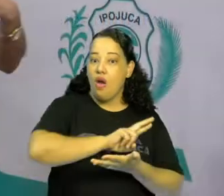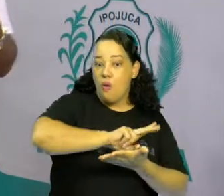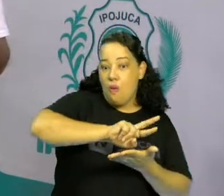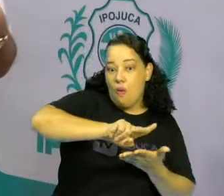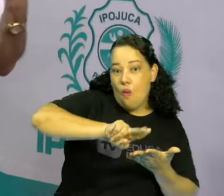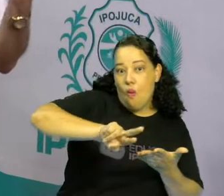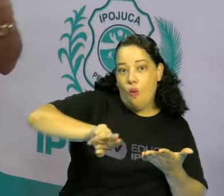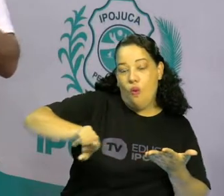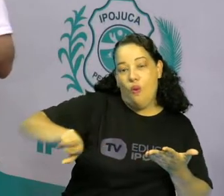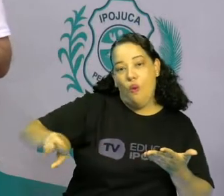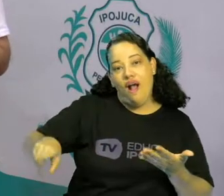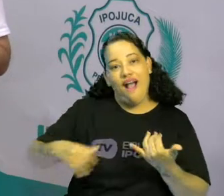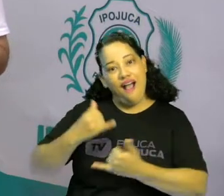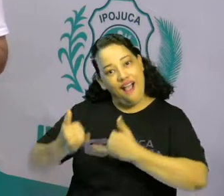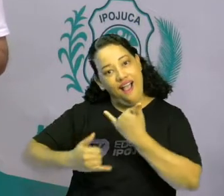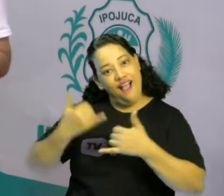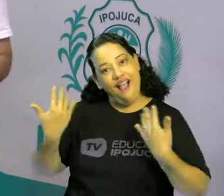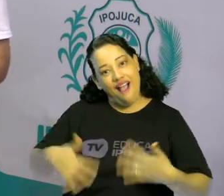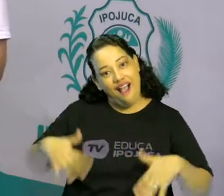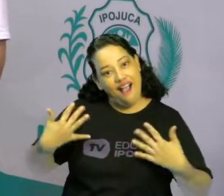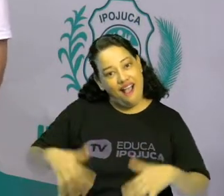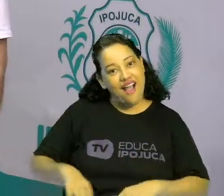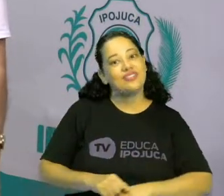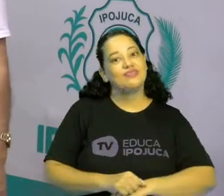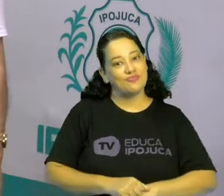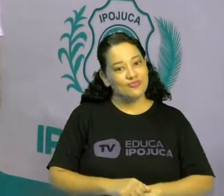diversidade de brincadeiras.